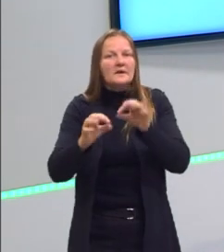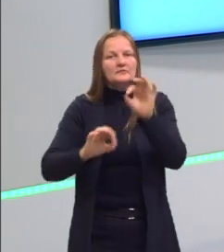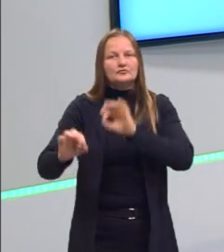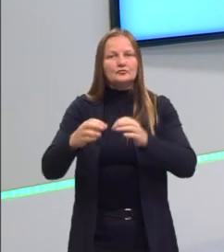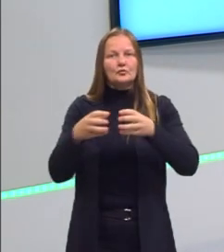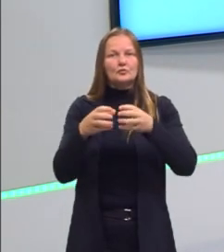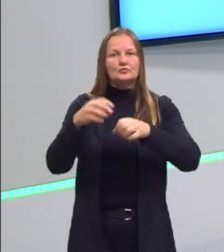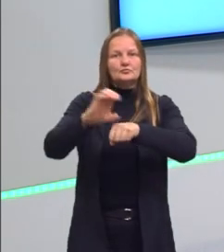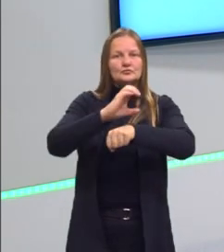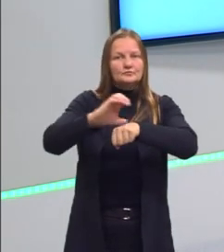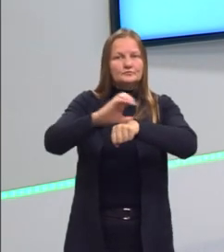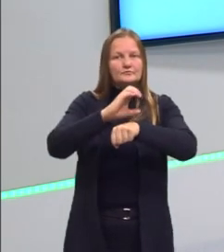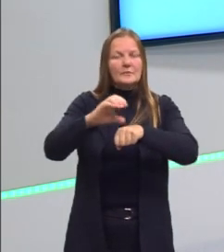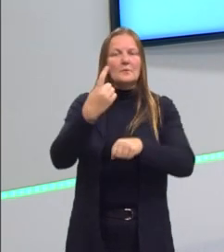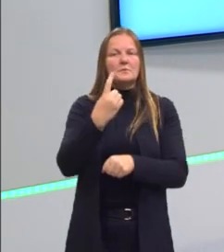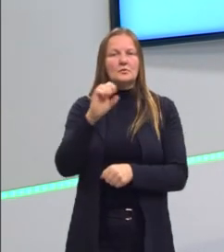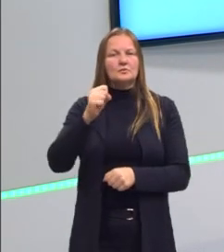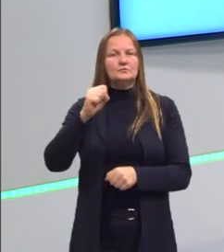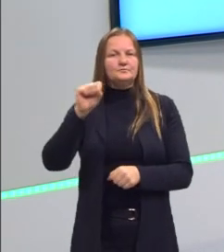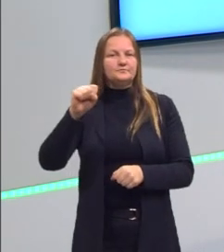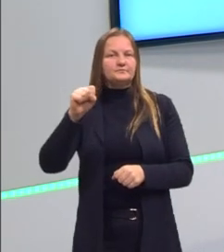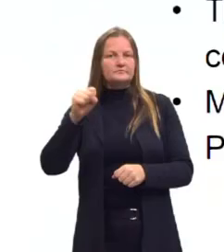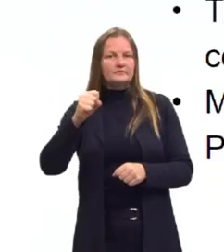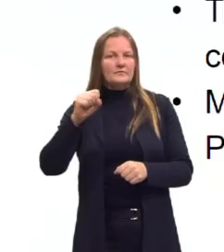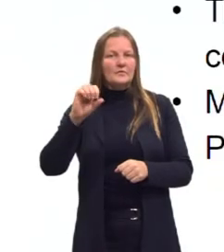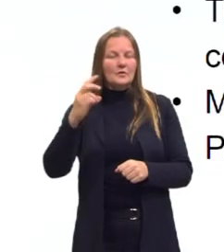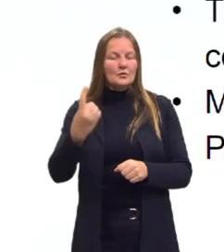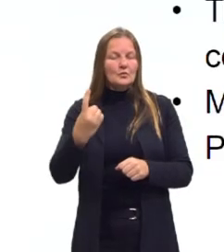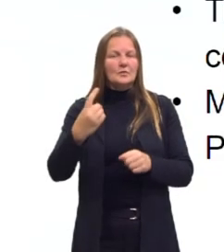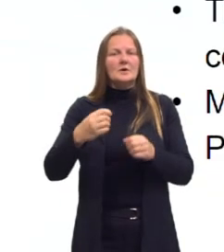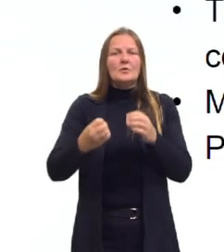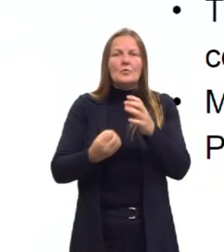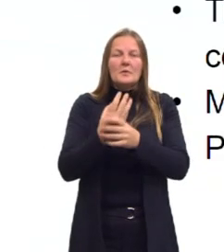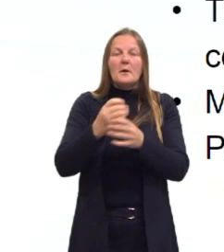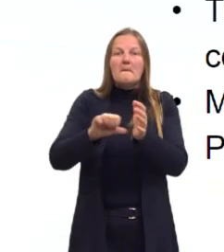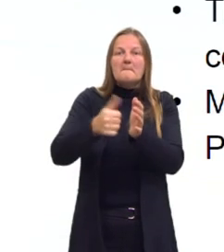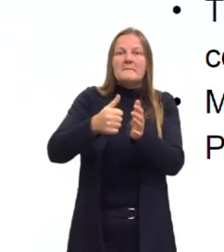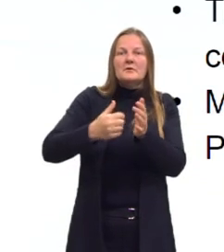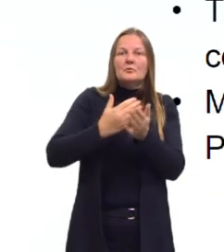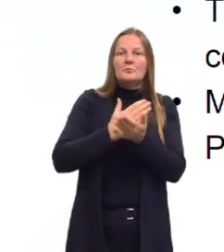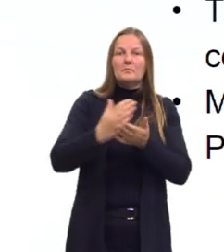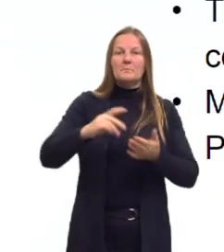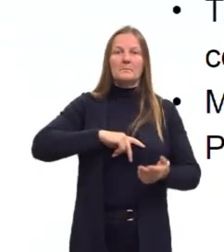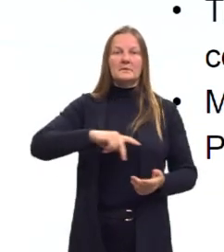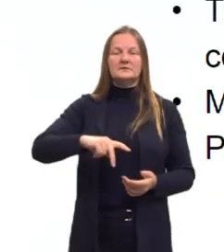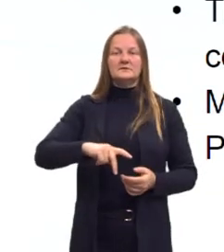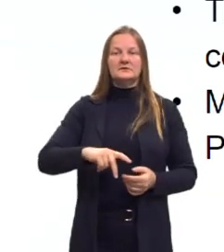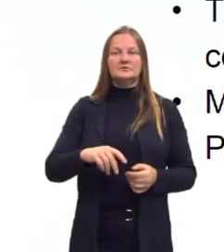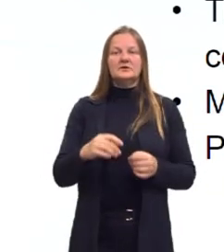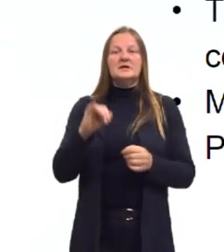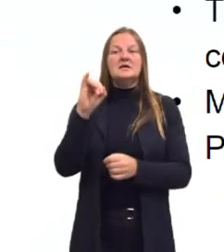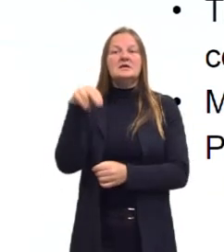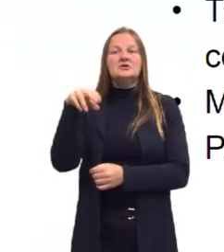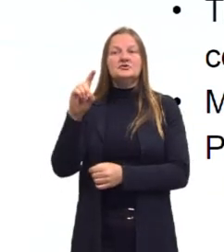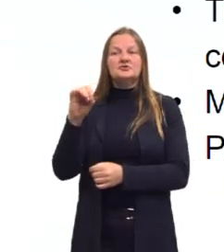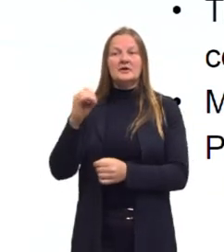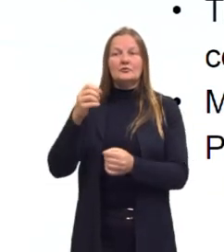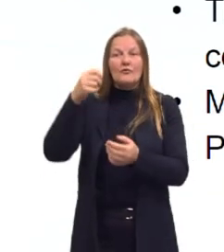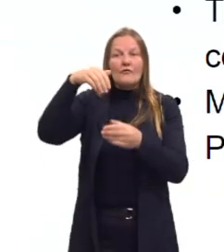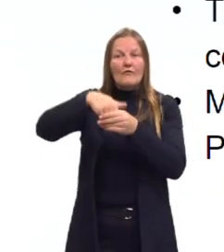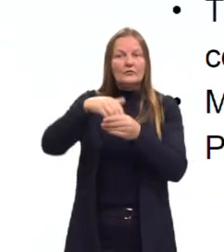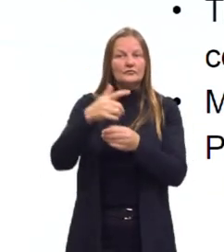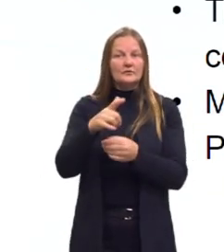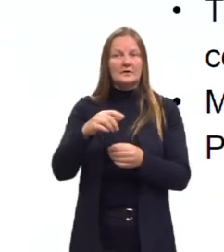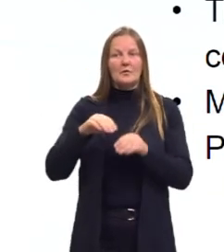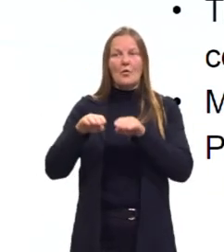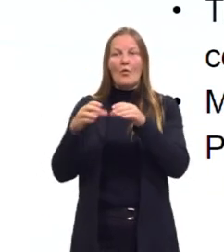Constituição de 1891, e o primeiro presidente vai ser eleito de forma indireta pelo parlamento.